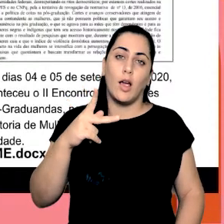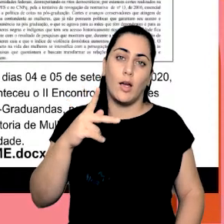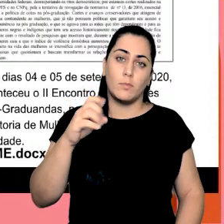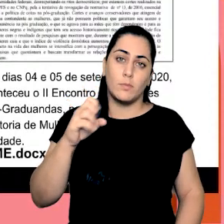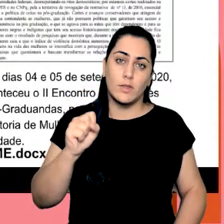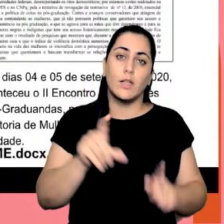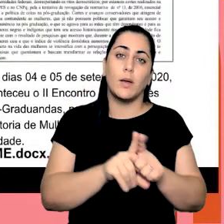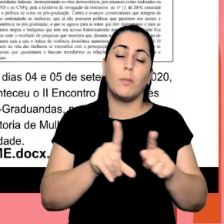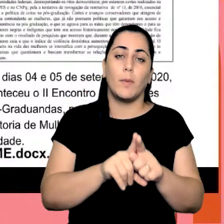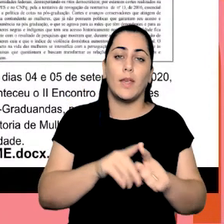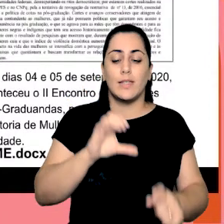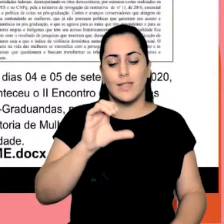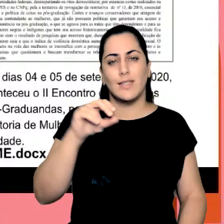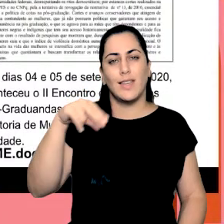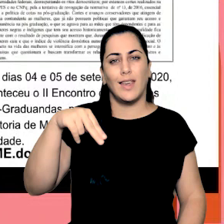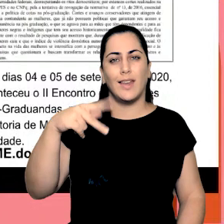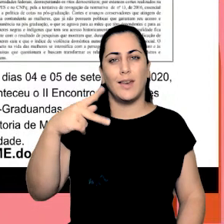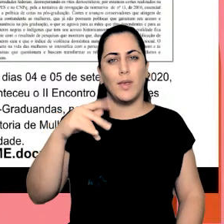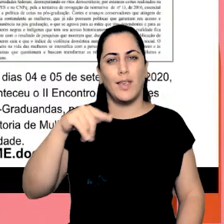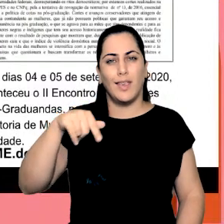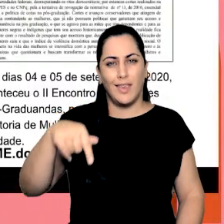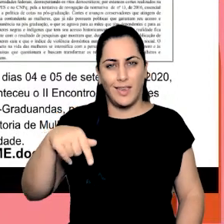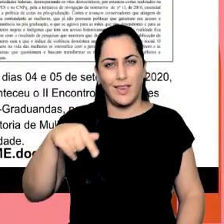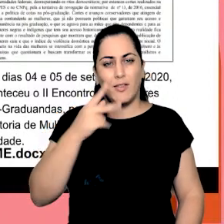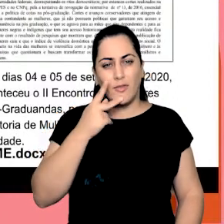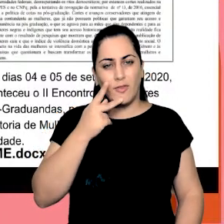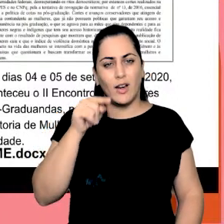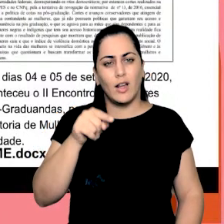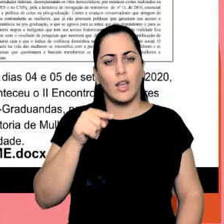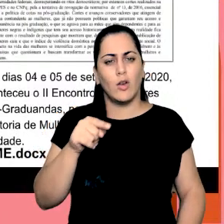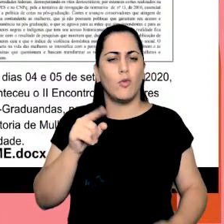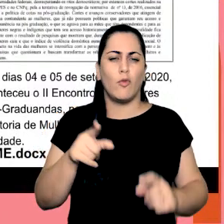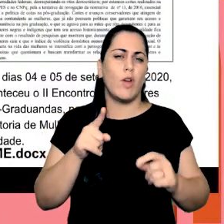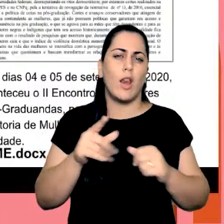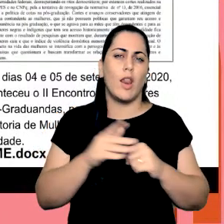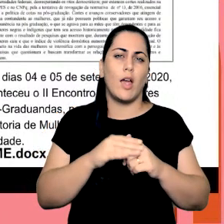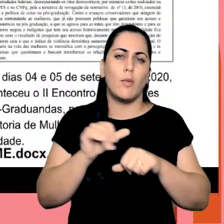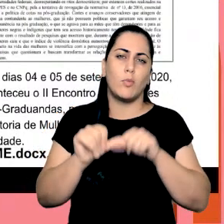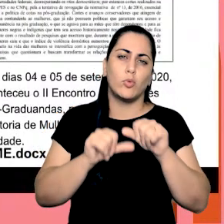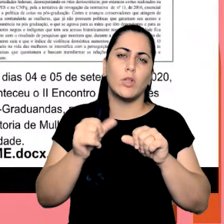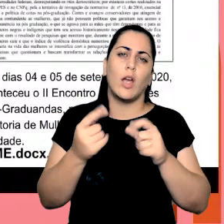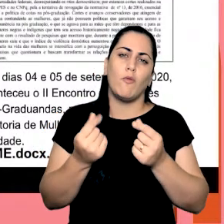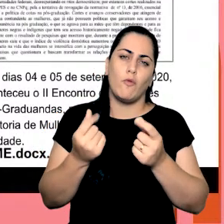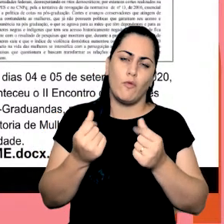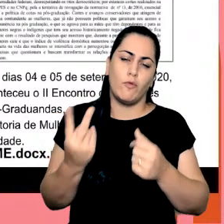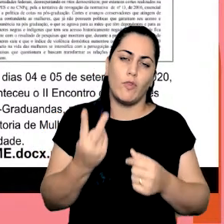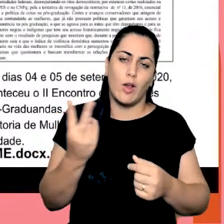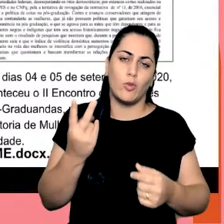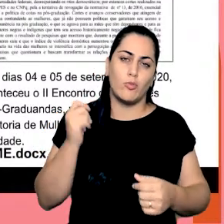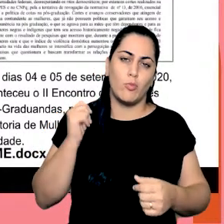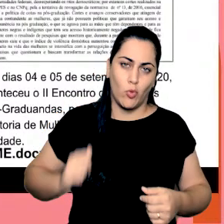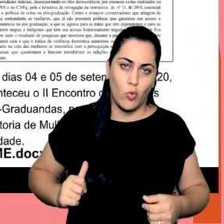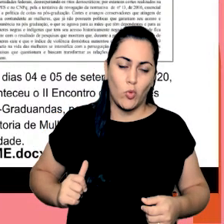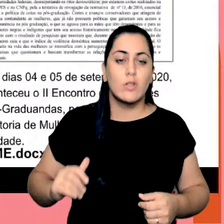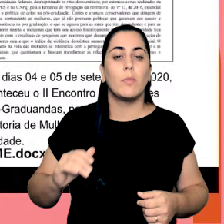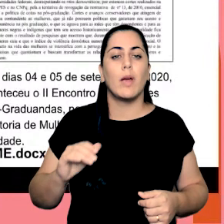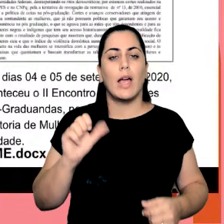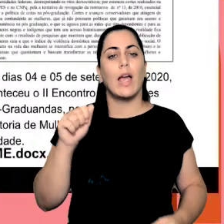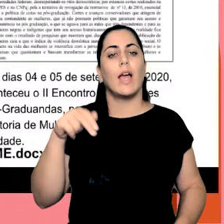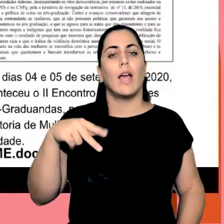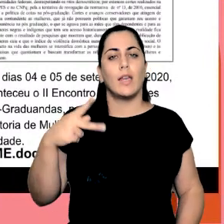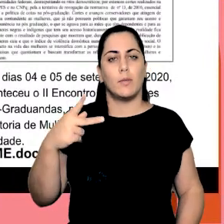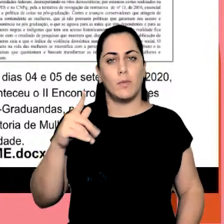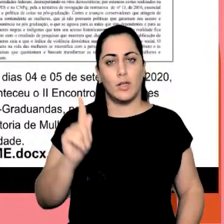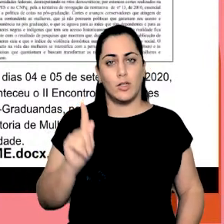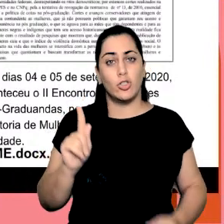-graduação e eu nem vou entrar aqui no recorte do reajuste de bolsas mas já entrando que a NPG está com uma